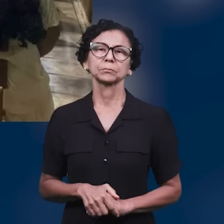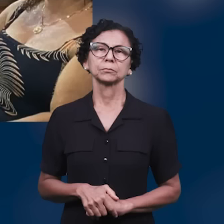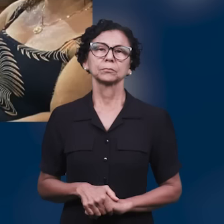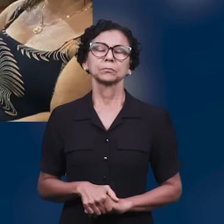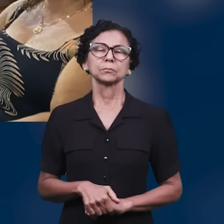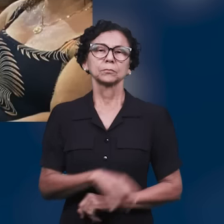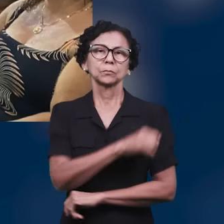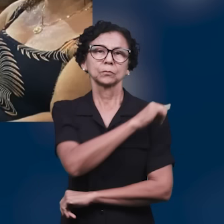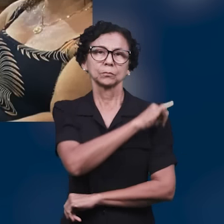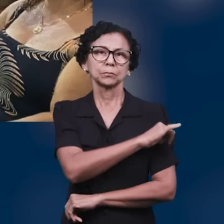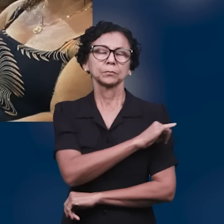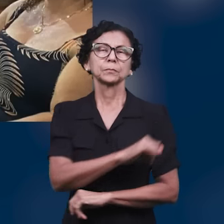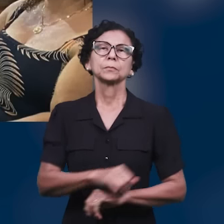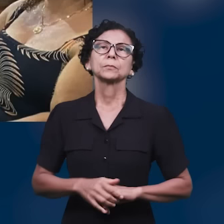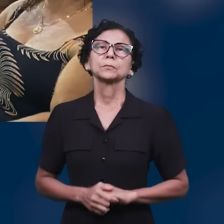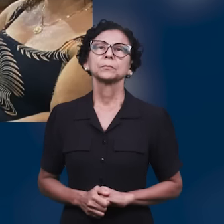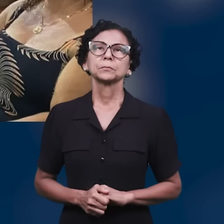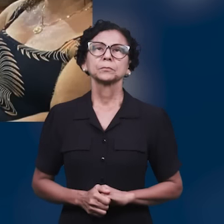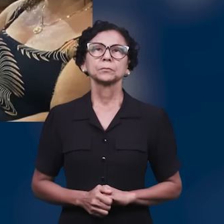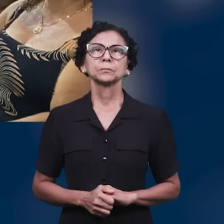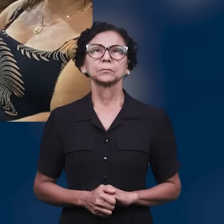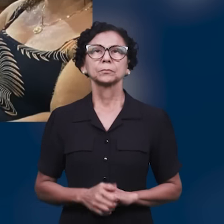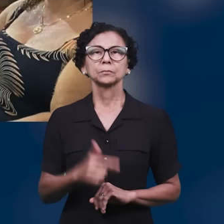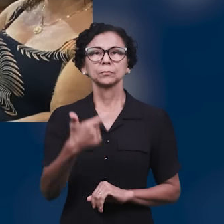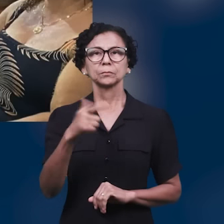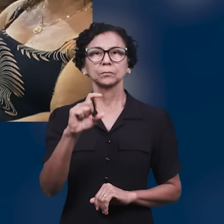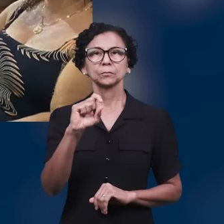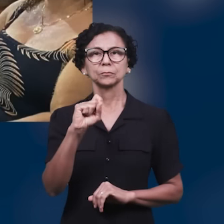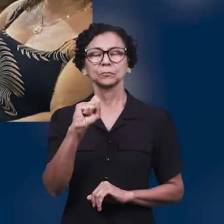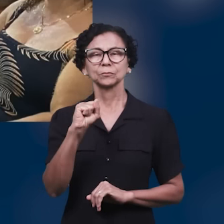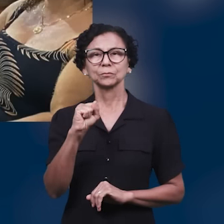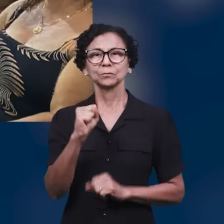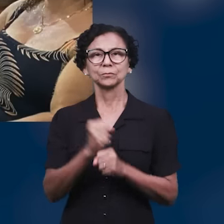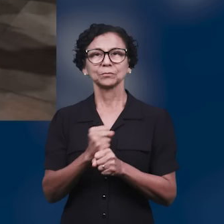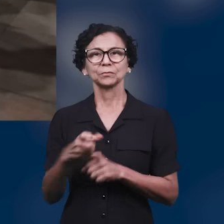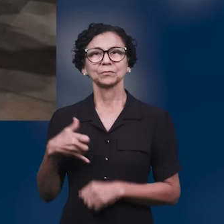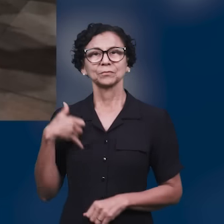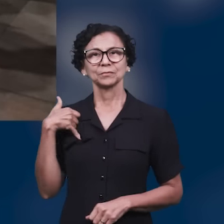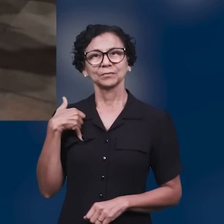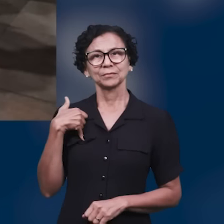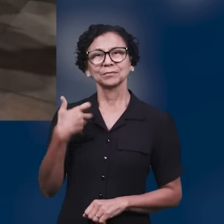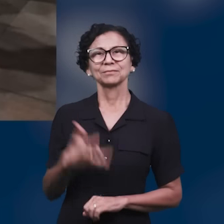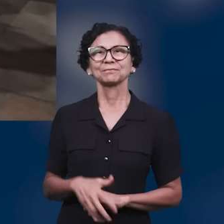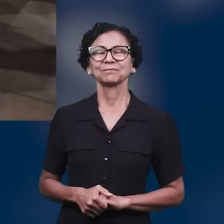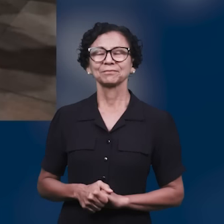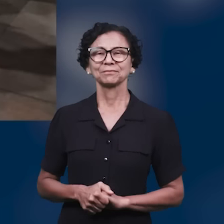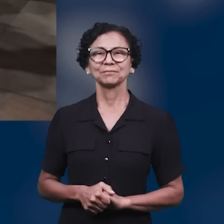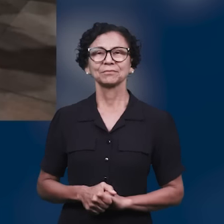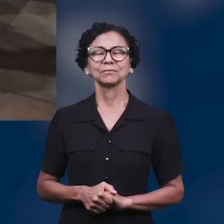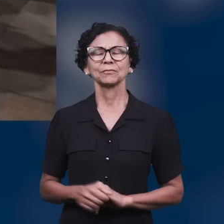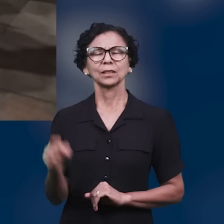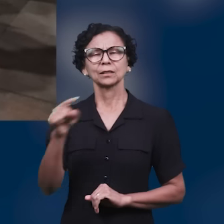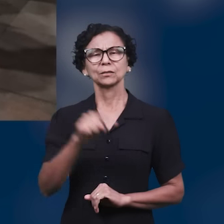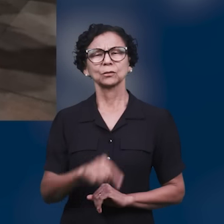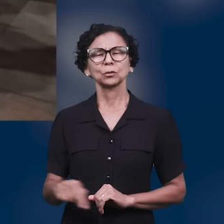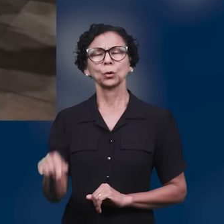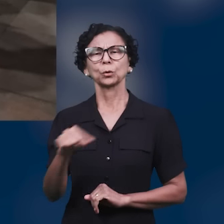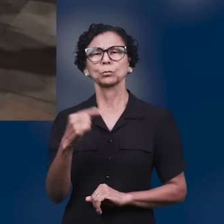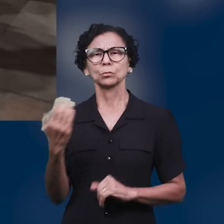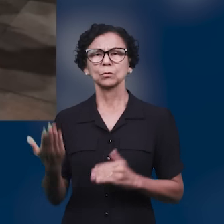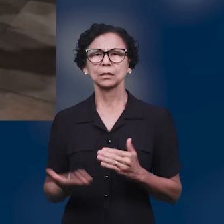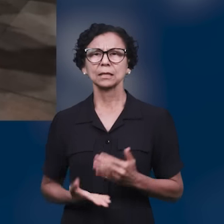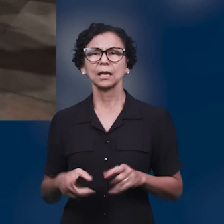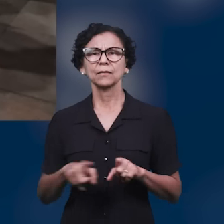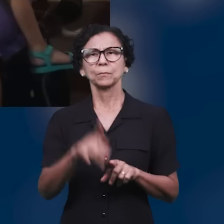Magé, Rio de Janeiro, celebrou 28 anos de existência. Membros e visitantes se uniram para glorificar a Deus